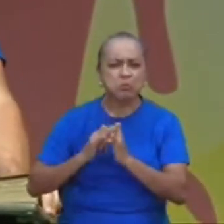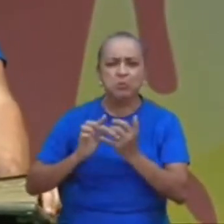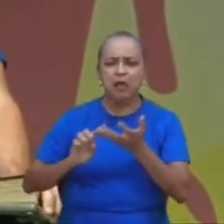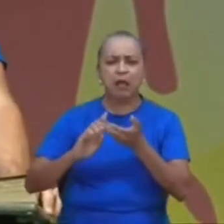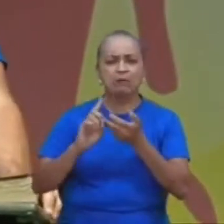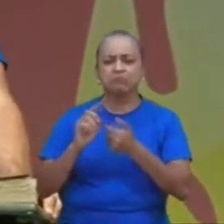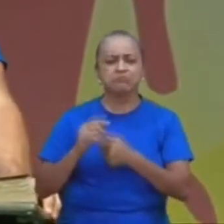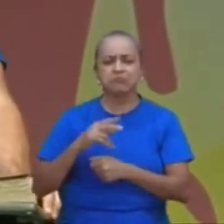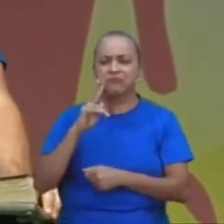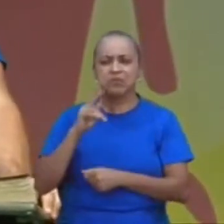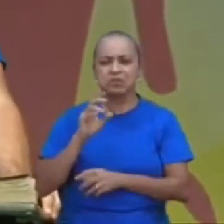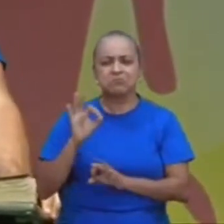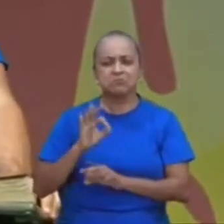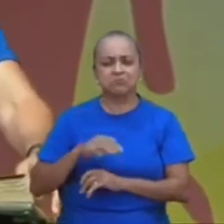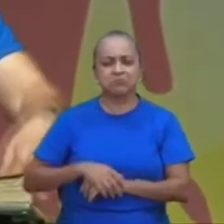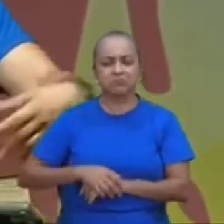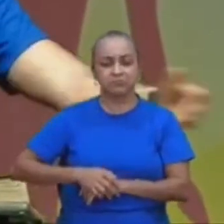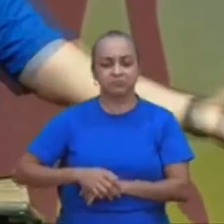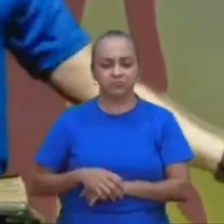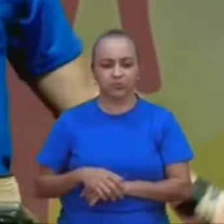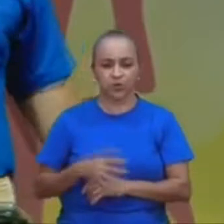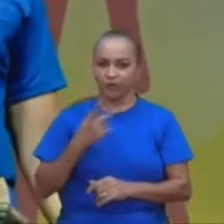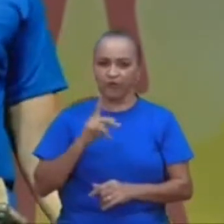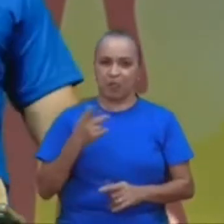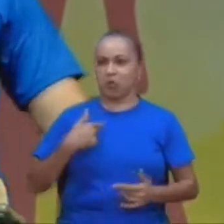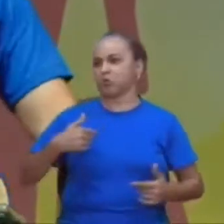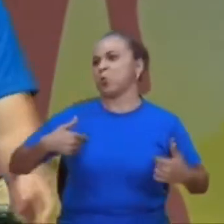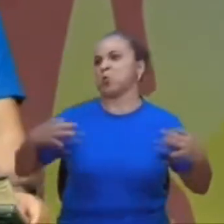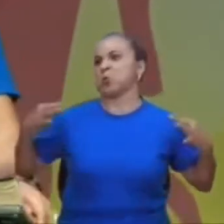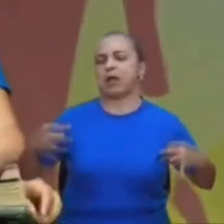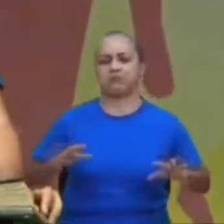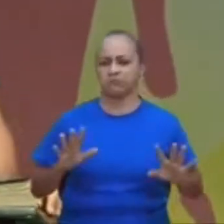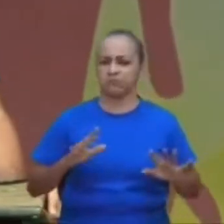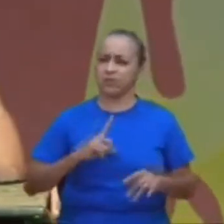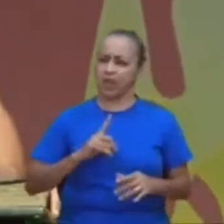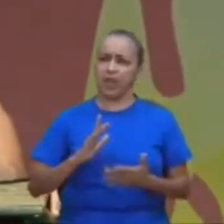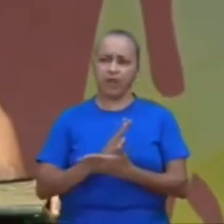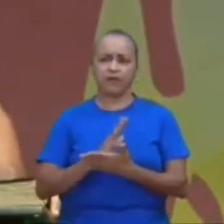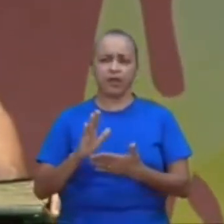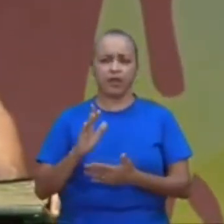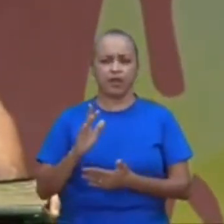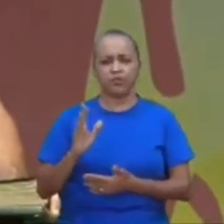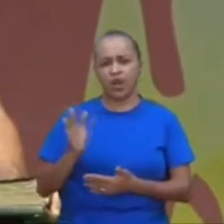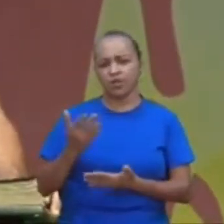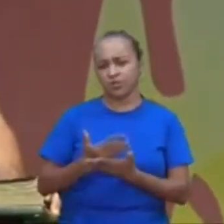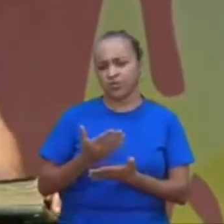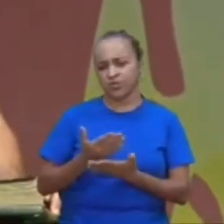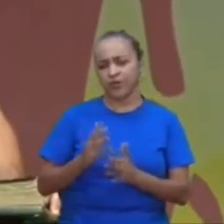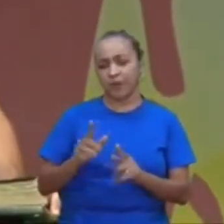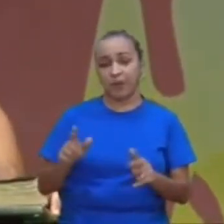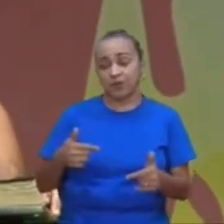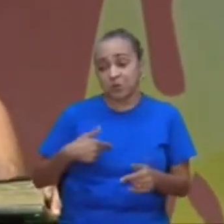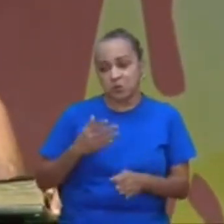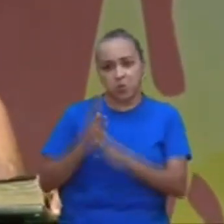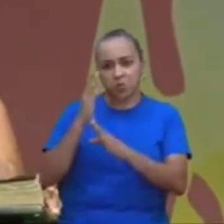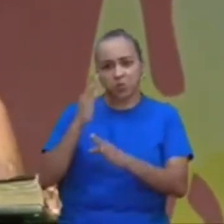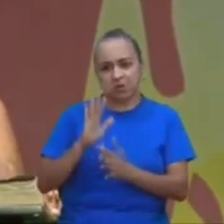não vi ainda, explorou isso, eu não estou dizendo, que eu sou o cara, com certeza, alguém já estudou sobre isso, eu só sei que eu não achei,